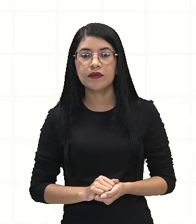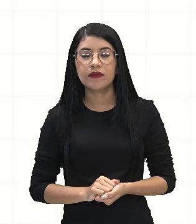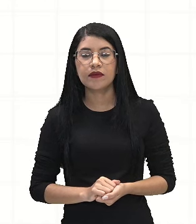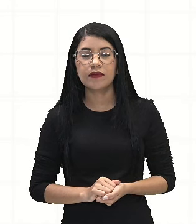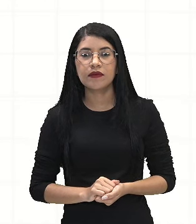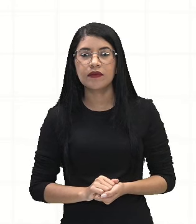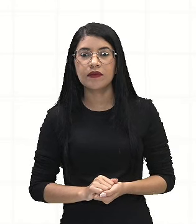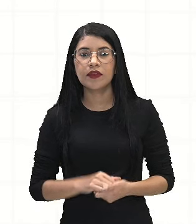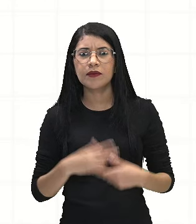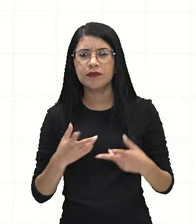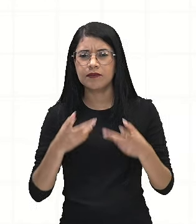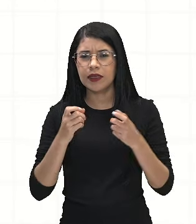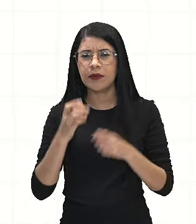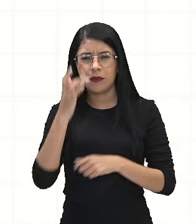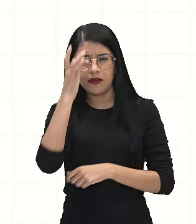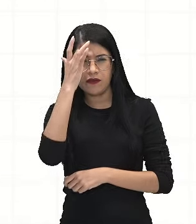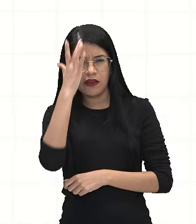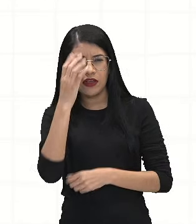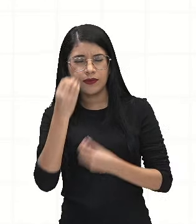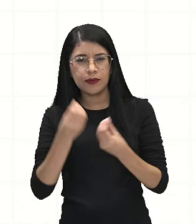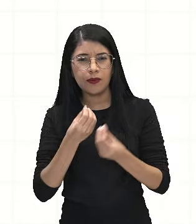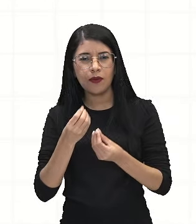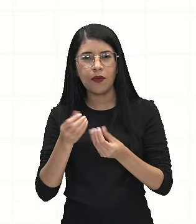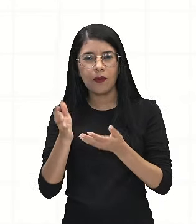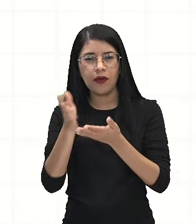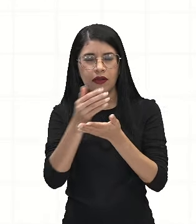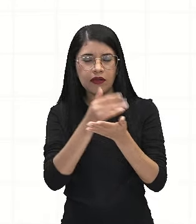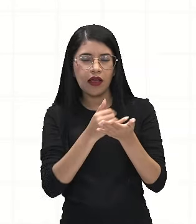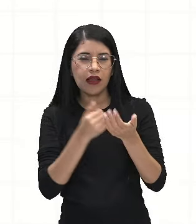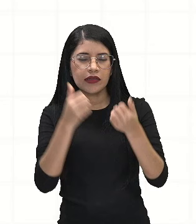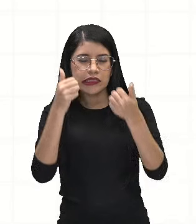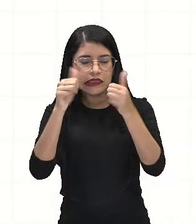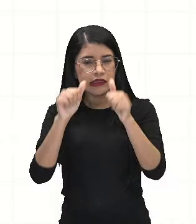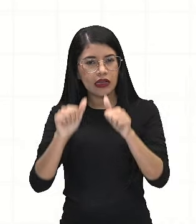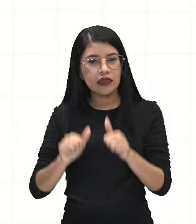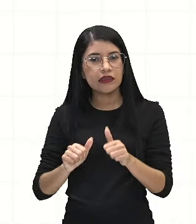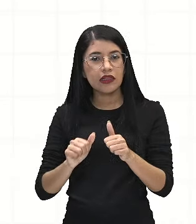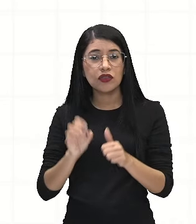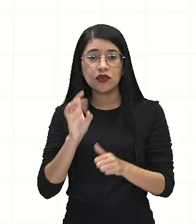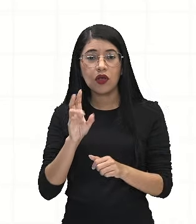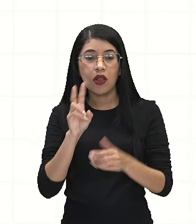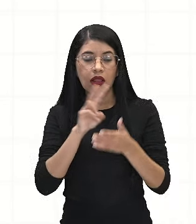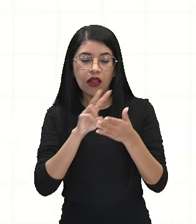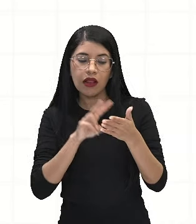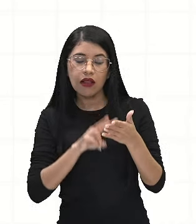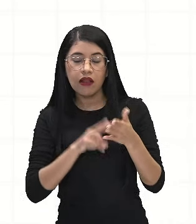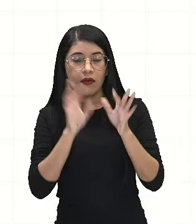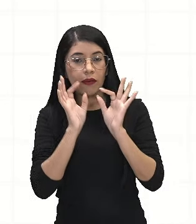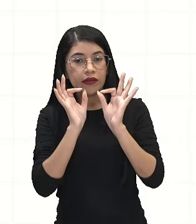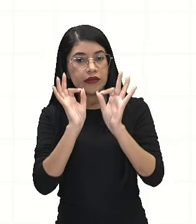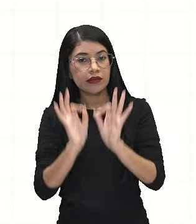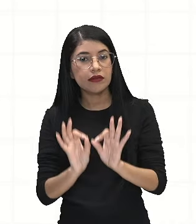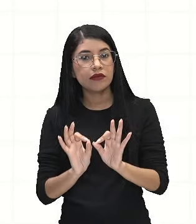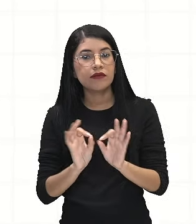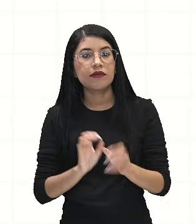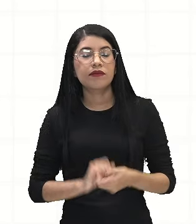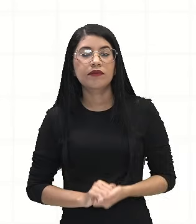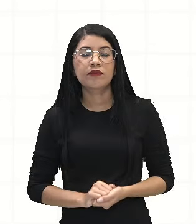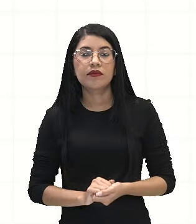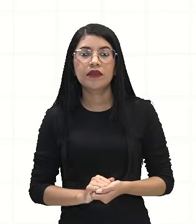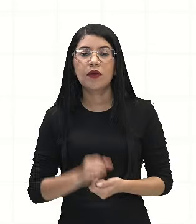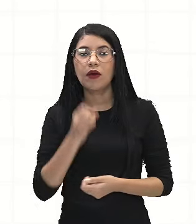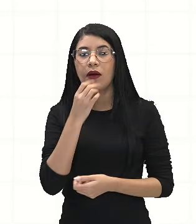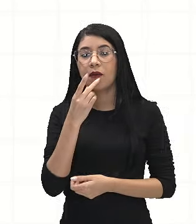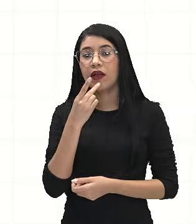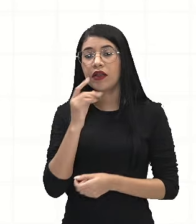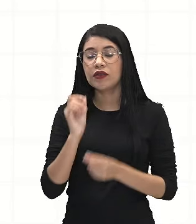representar aqui esses dados, né? Basta a gente seguir o que está dizendo na questão. Aí, eu quero saber a probabilidade